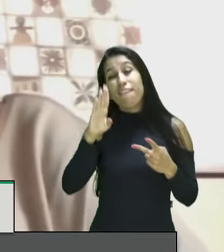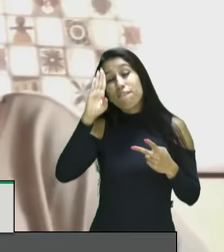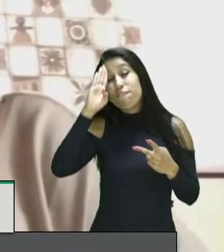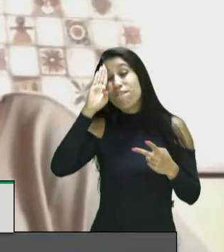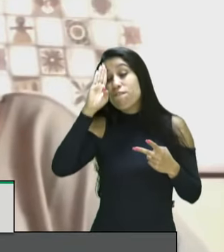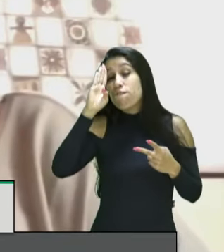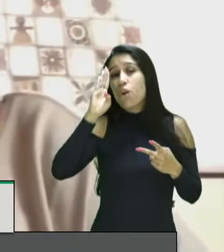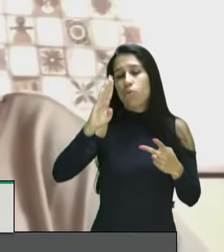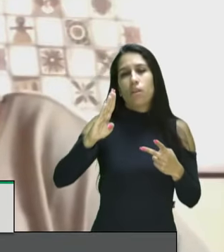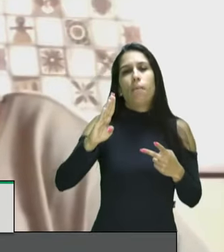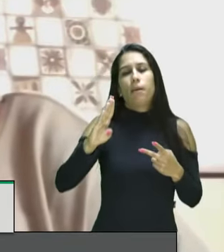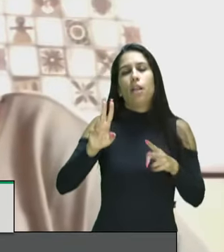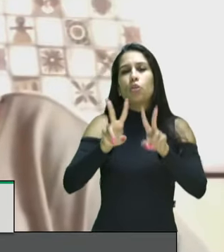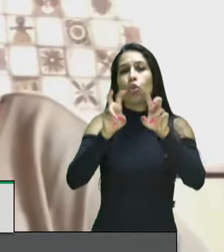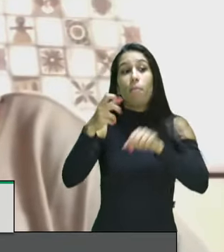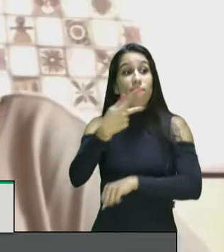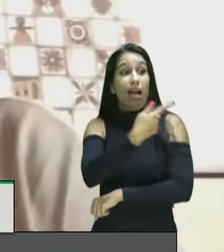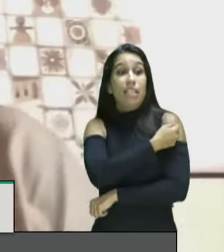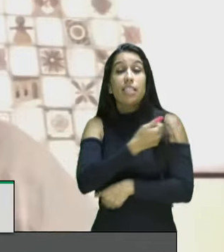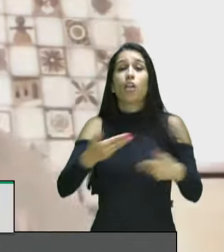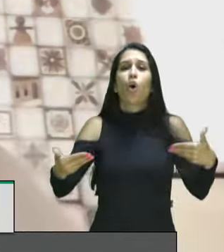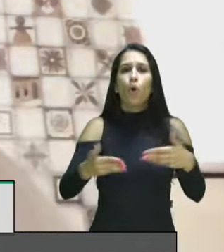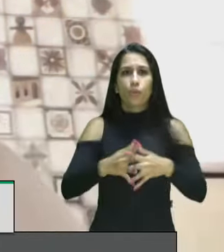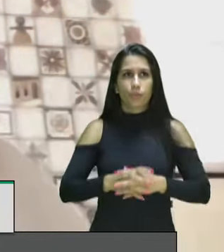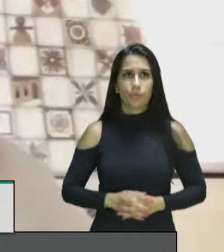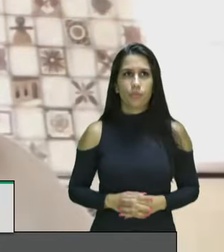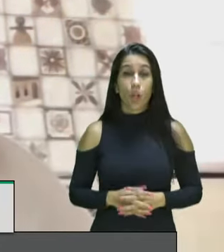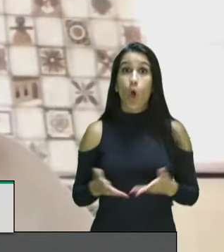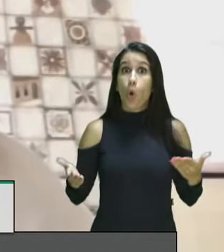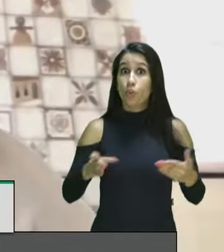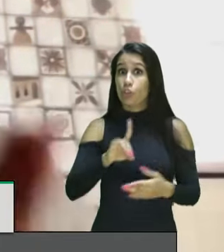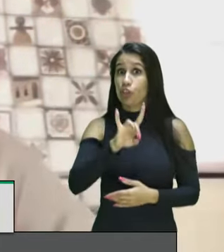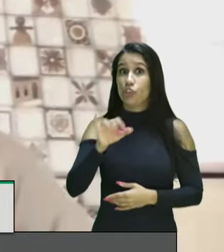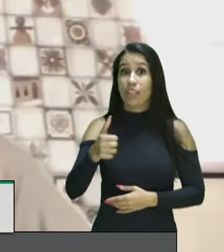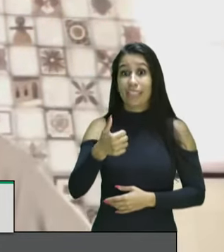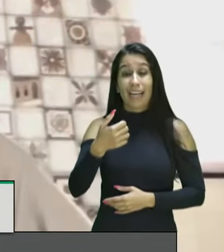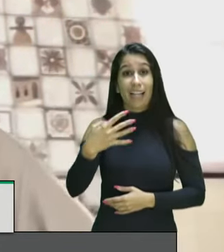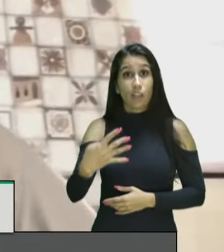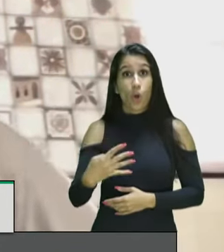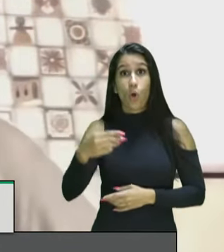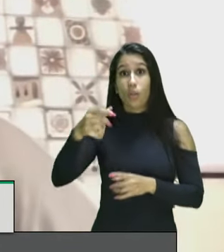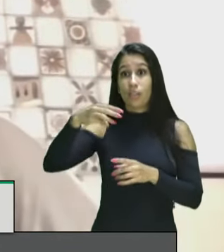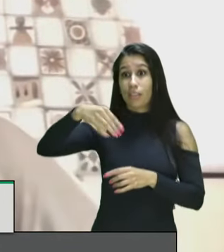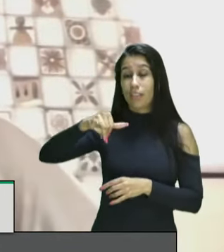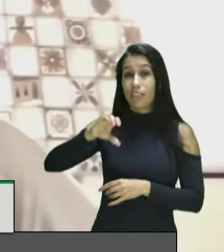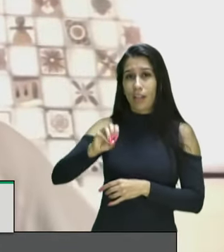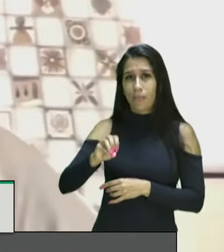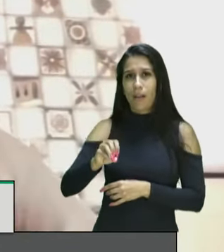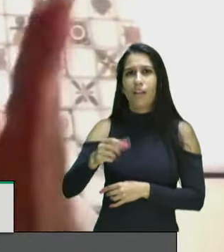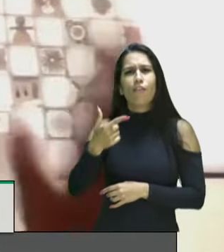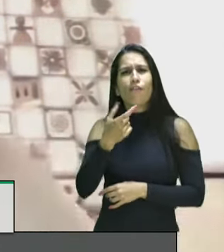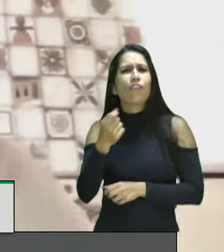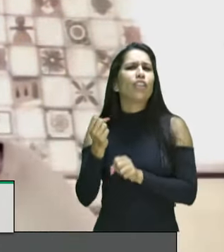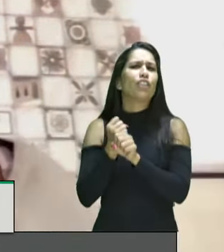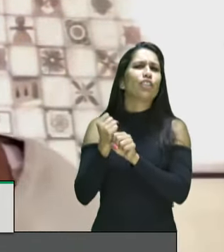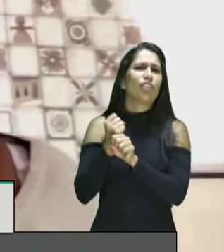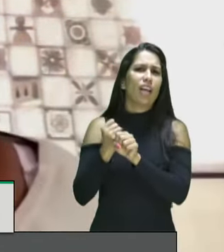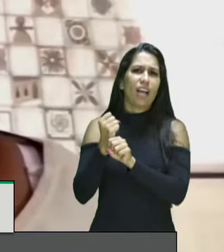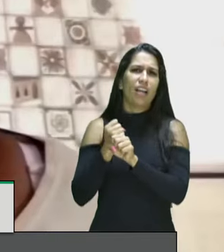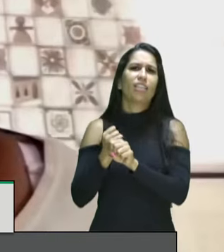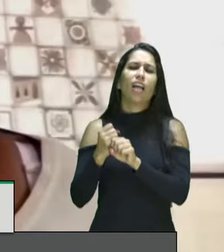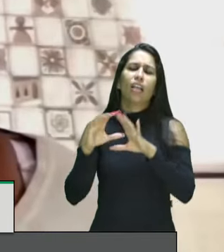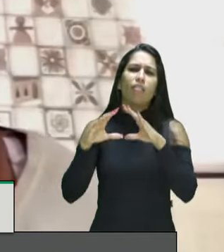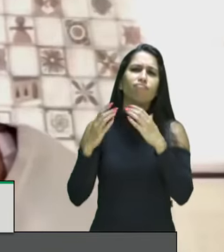em relação ao racismo no Brasil hoje hoje é 14 de maio 20 anos da conferência de Durban década do